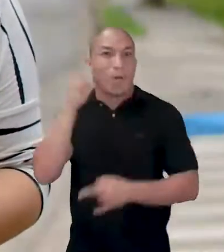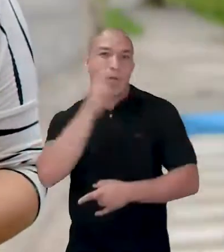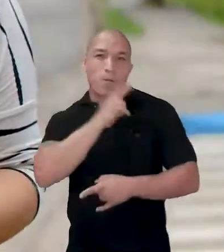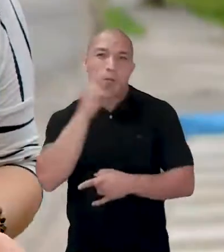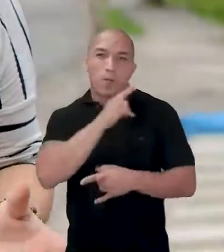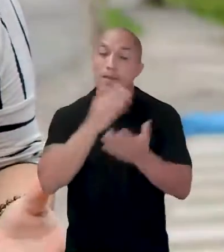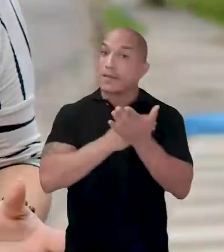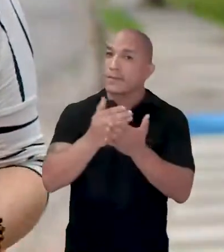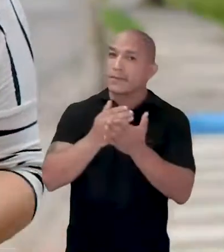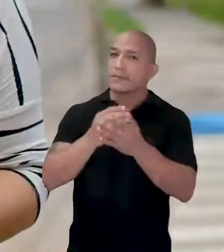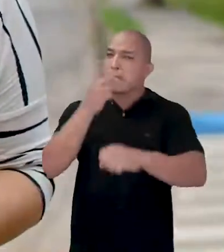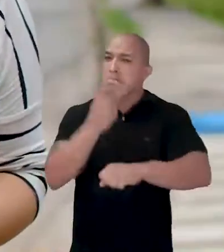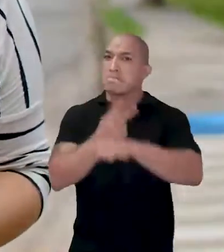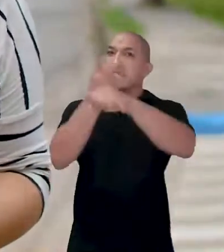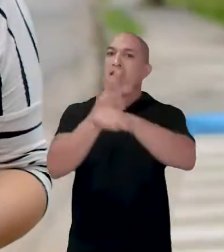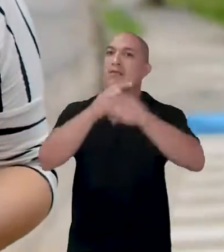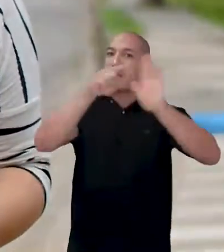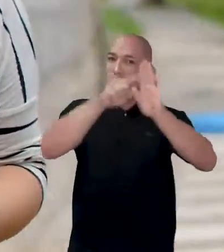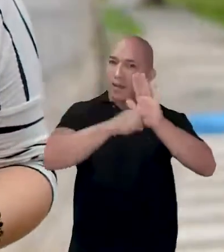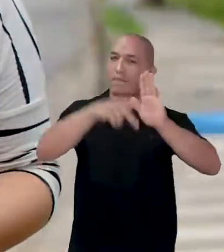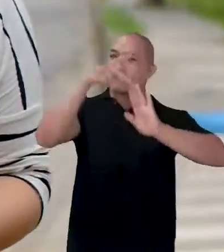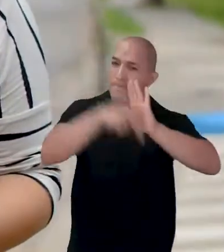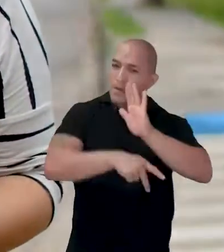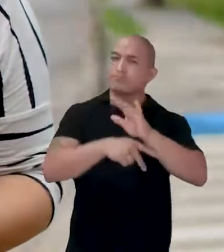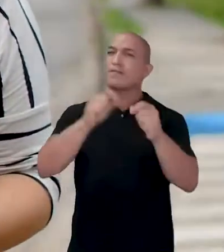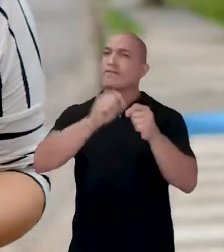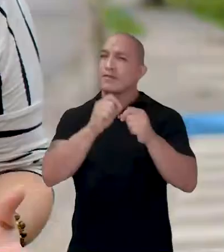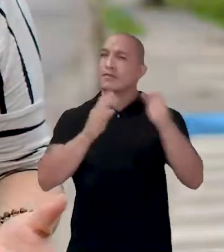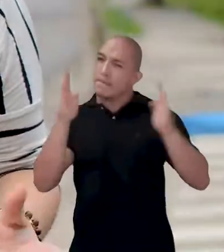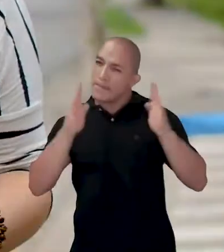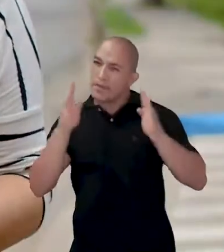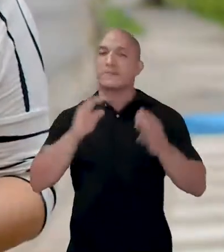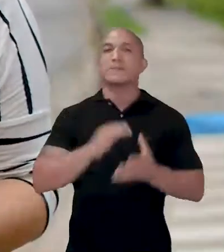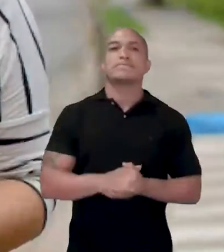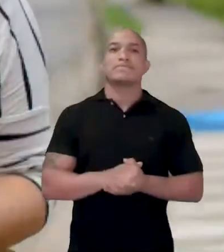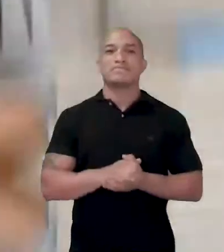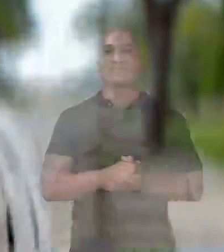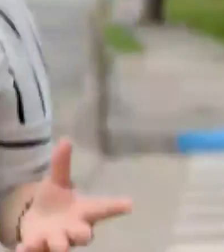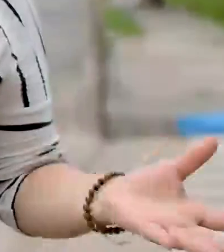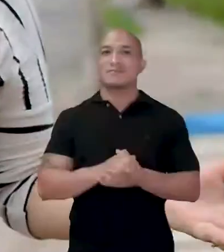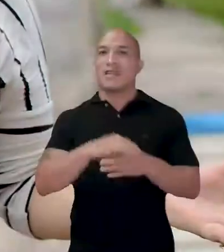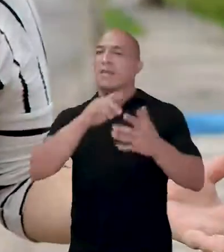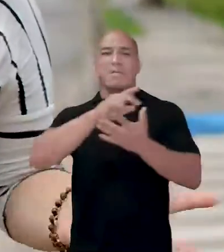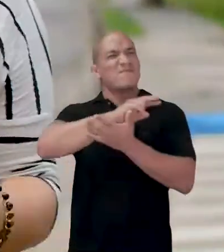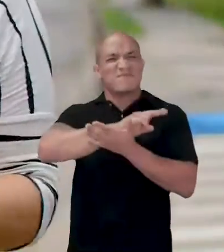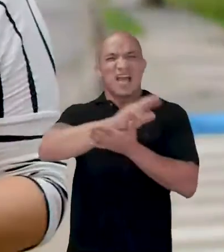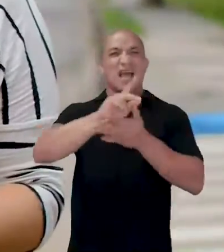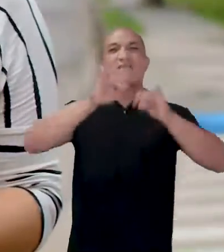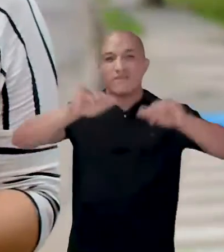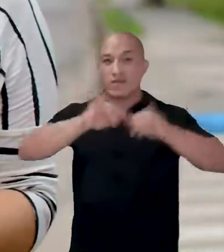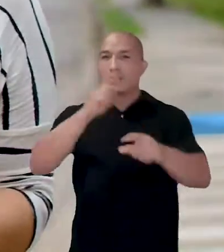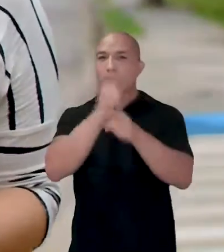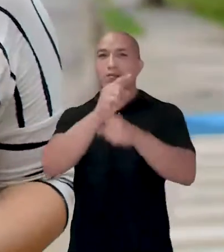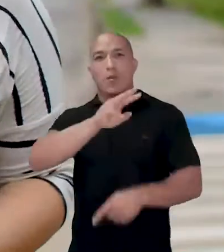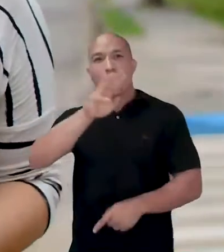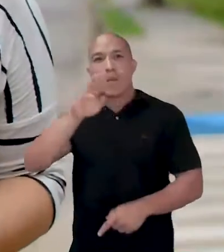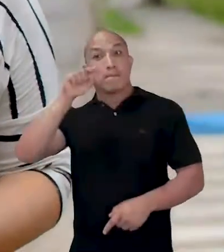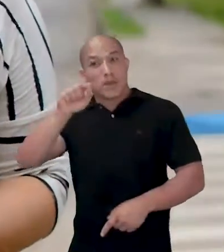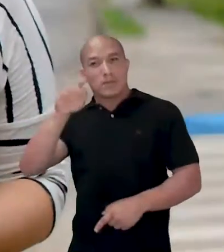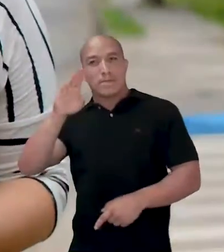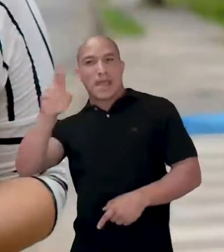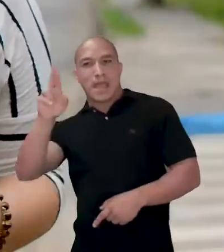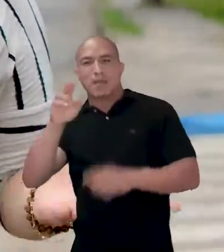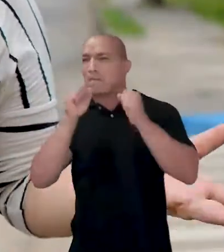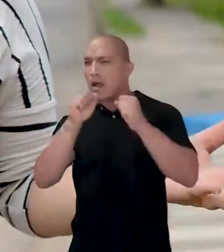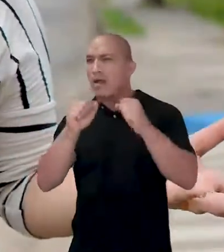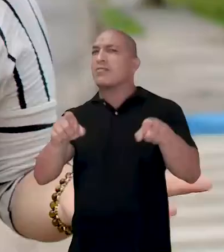Emergencial. A iniciativa foi premiar os programas e projetos realizados durante esse período. Essas e outras notícias você encontra em uema